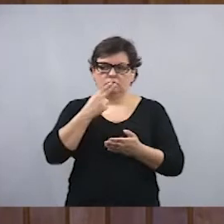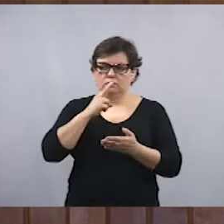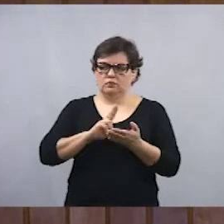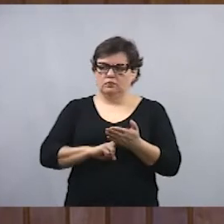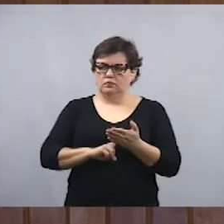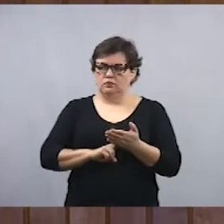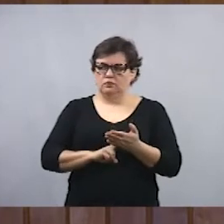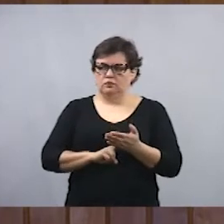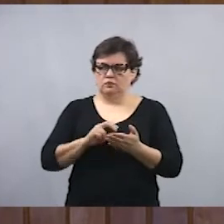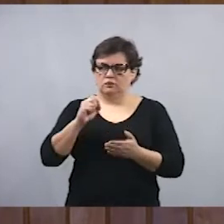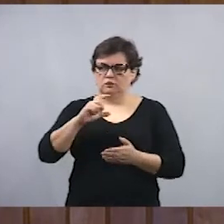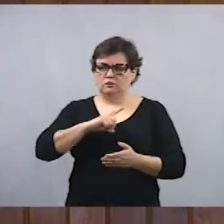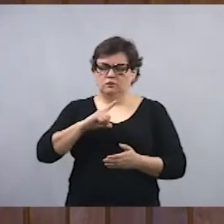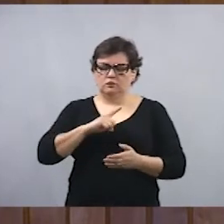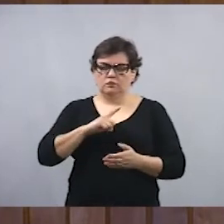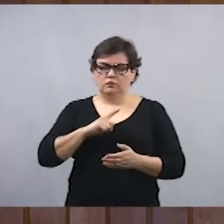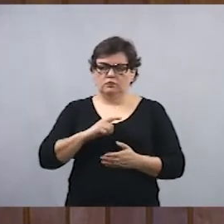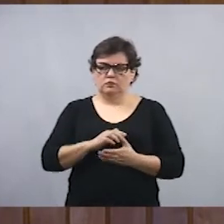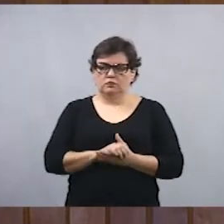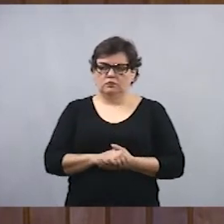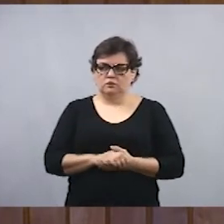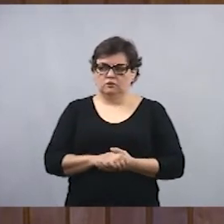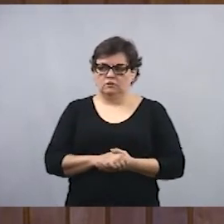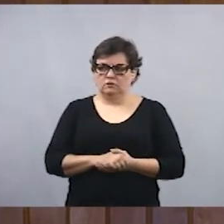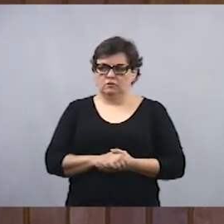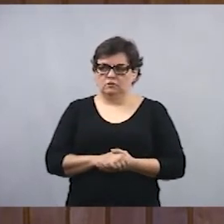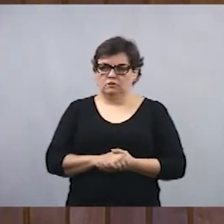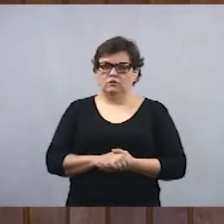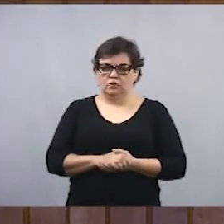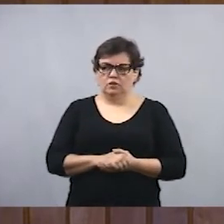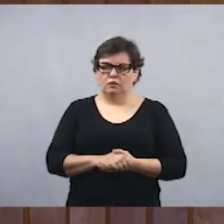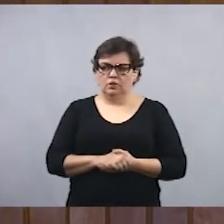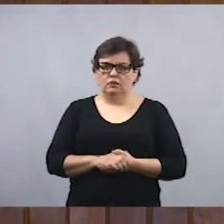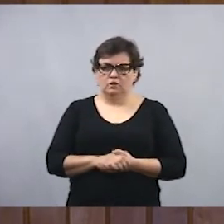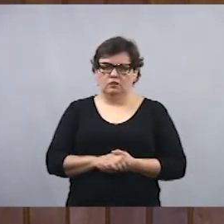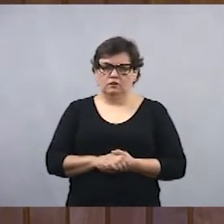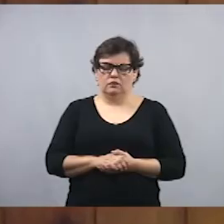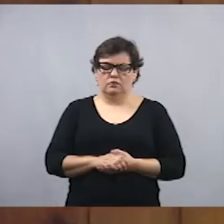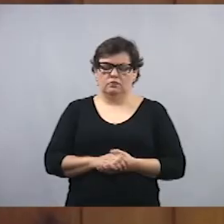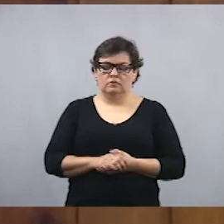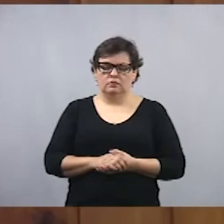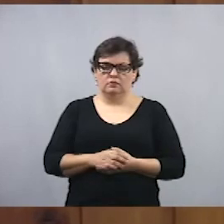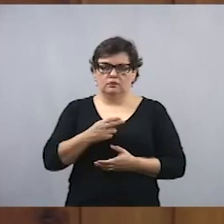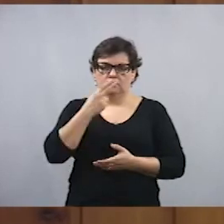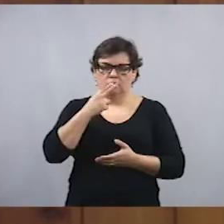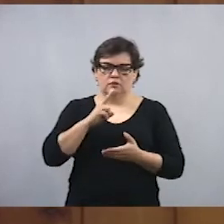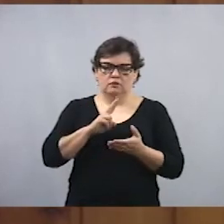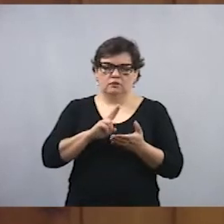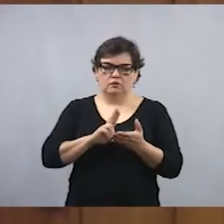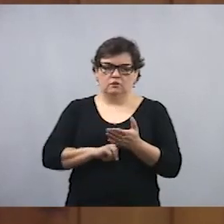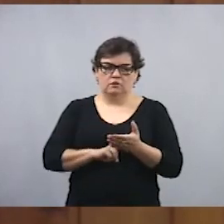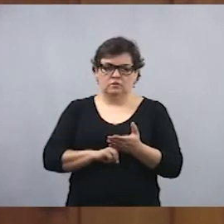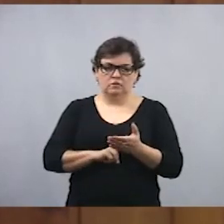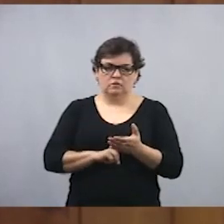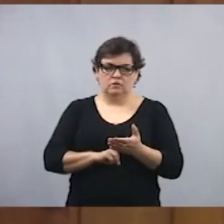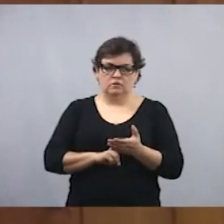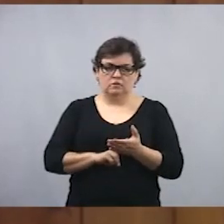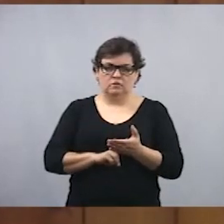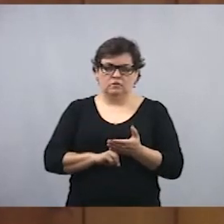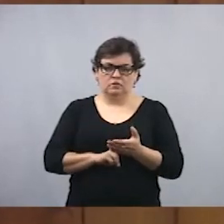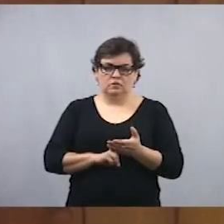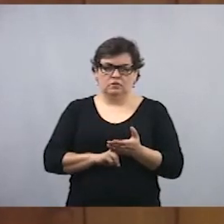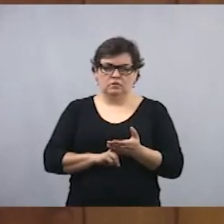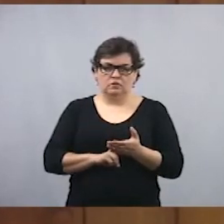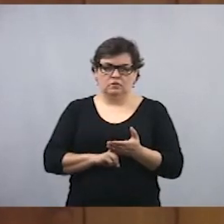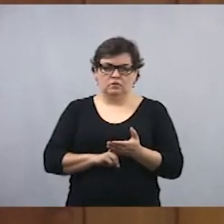passada pelo presidente da Câmara no início da sessão. Correspondência de número 1419, Marília, 16 de maio de